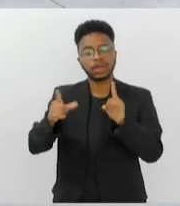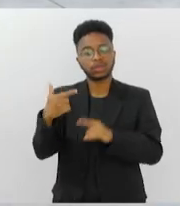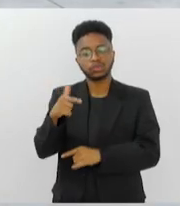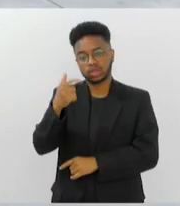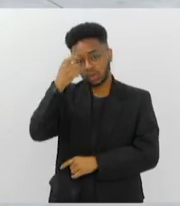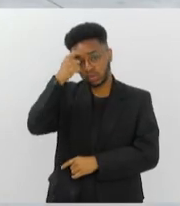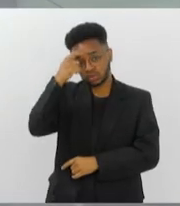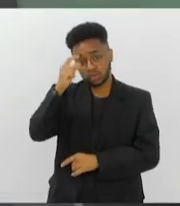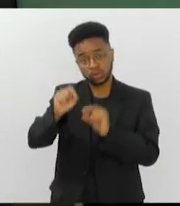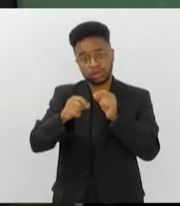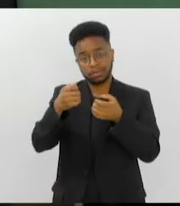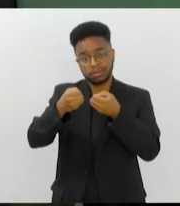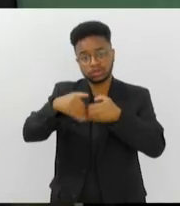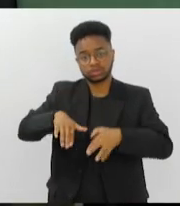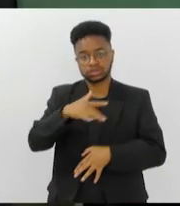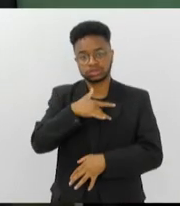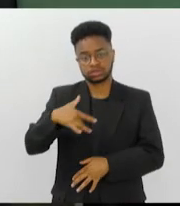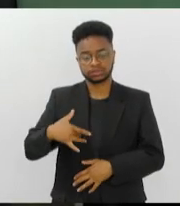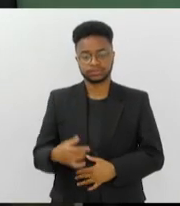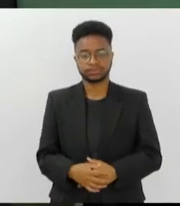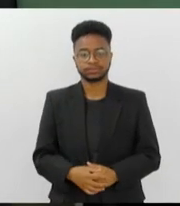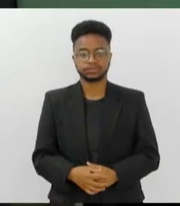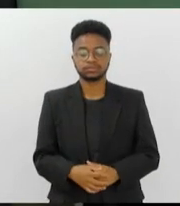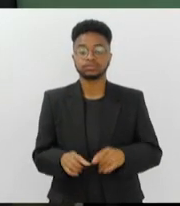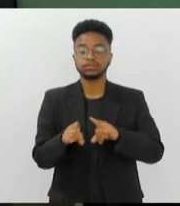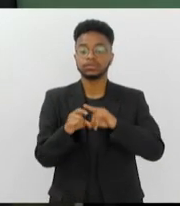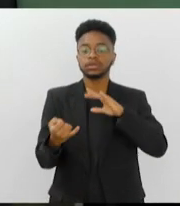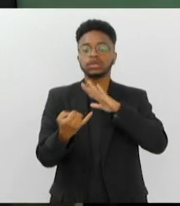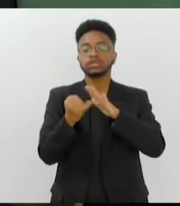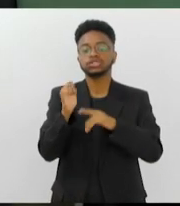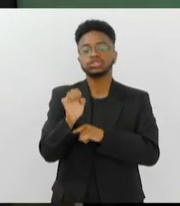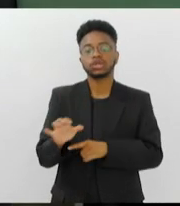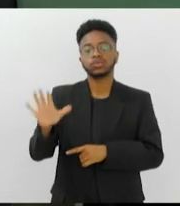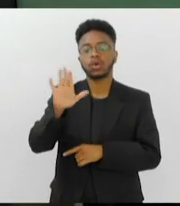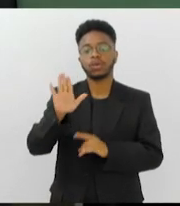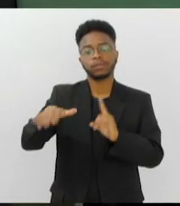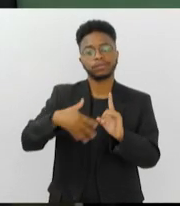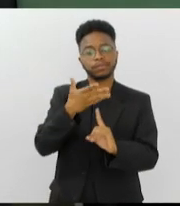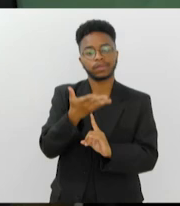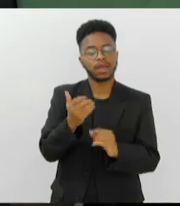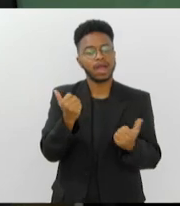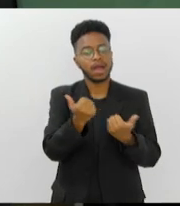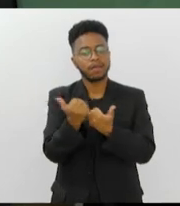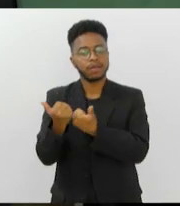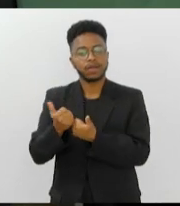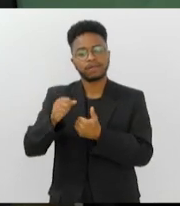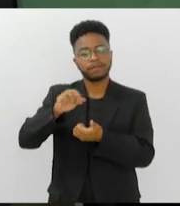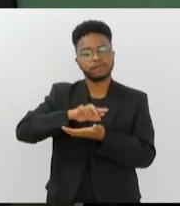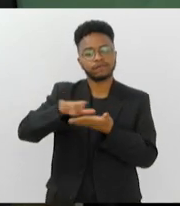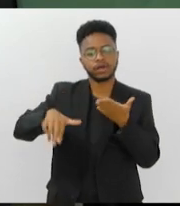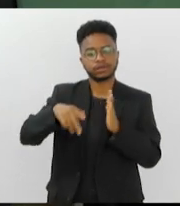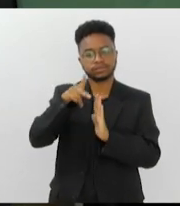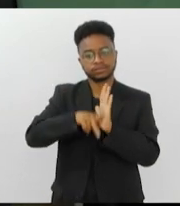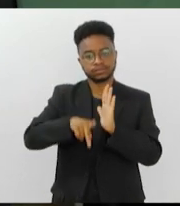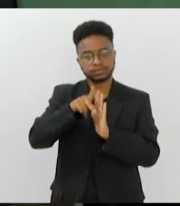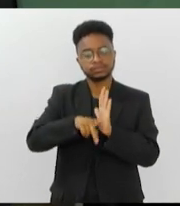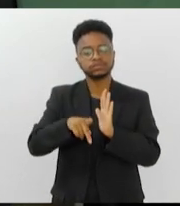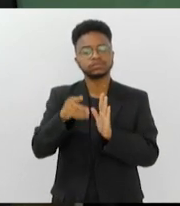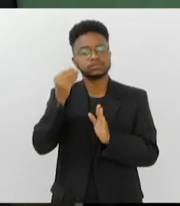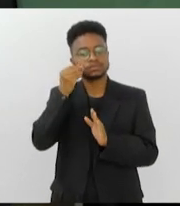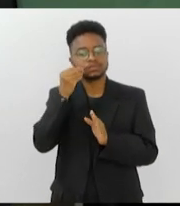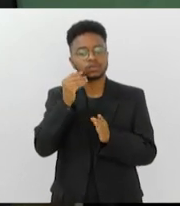malefício que ele faz. E o Instituto Estadual do Ambiente vem apoiando uma série de projetos para o manejo da fauna